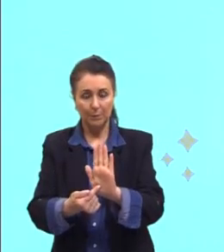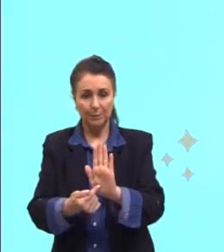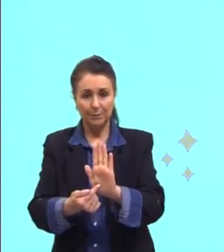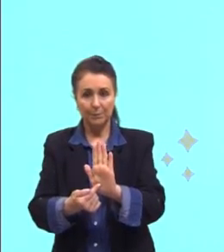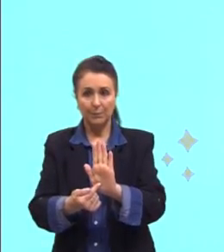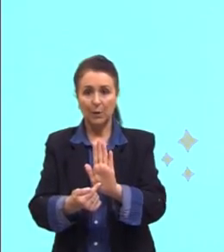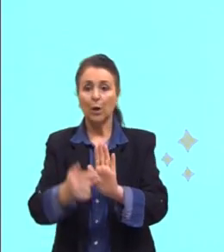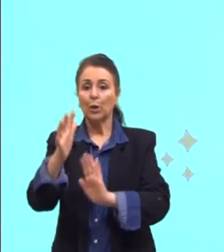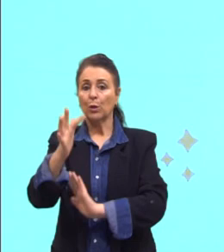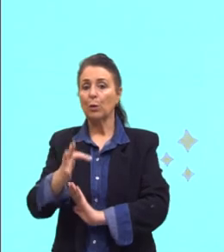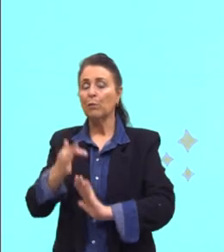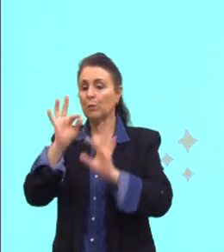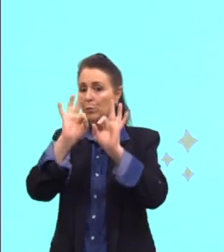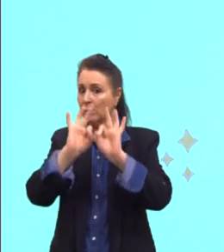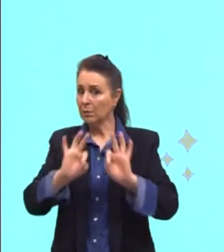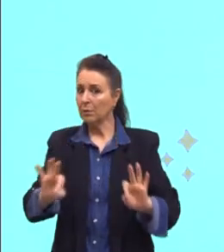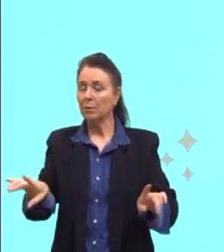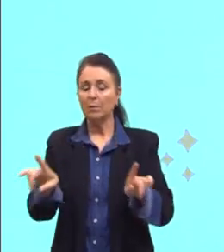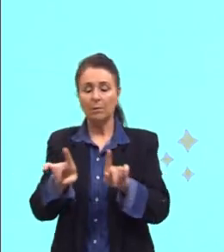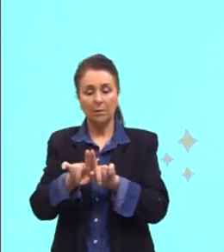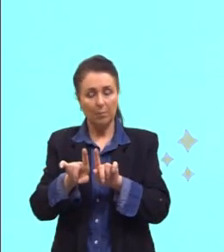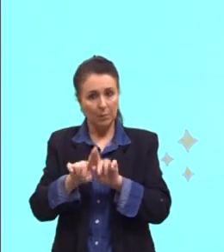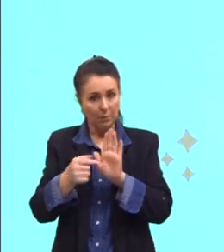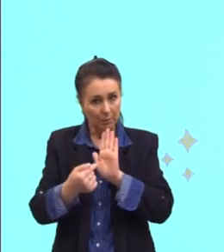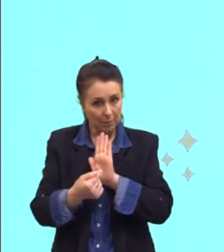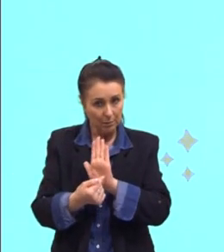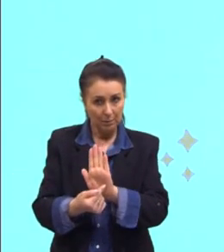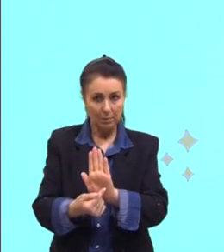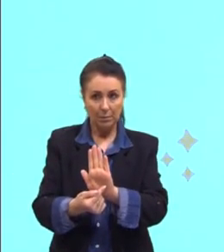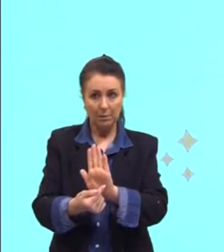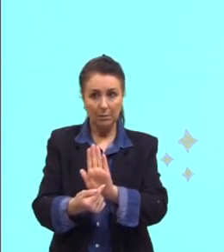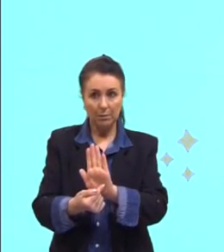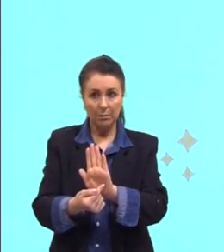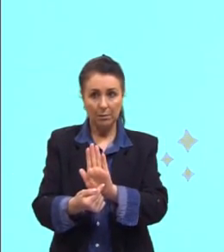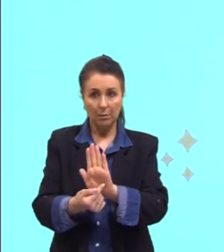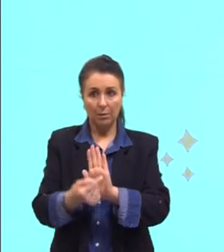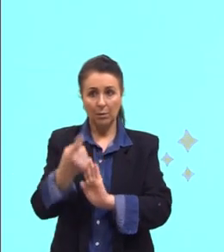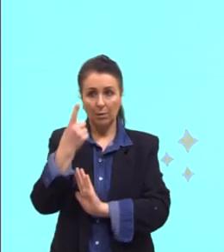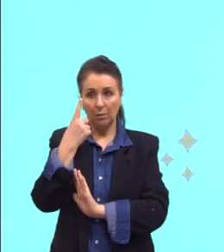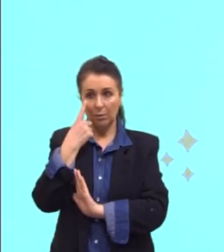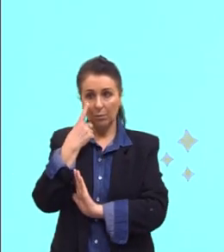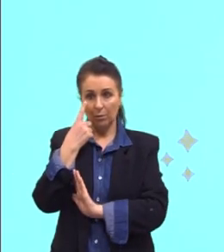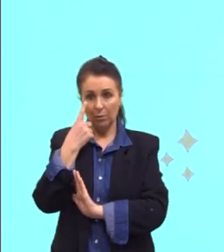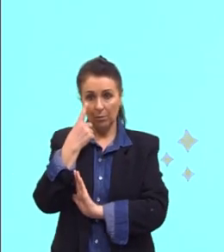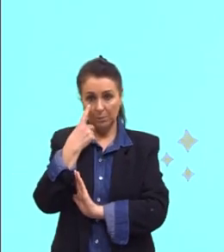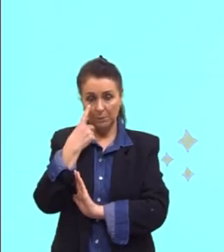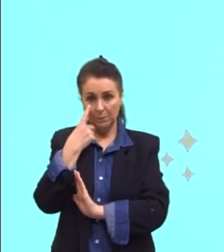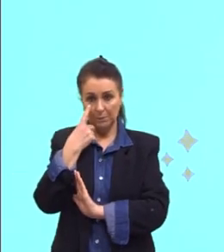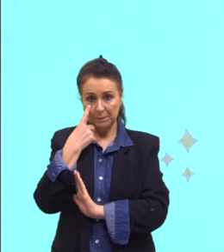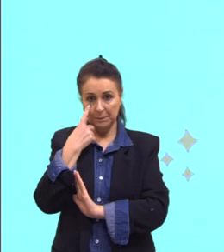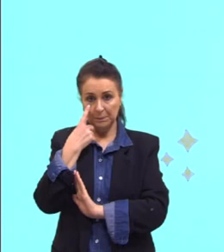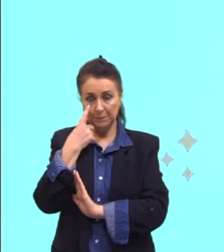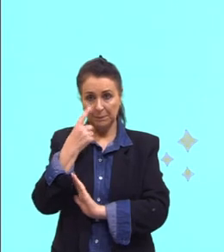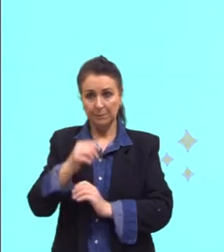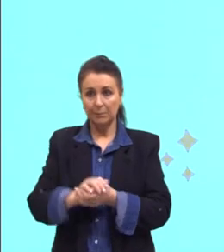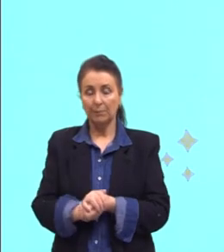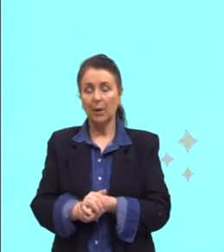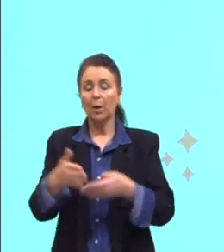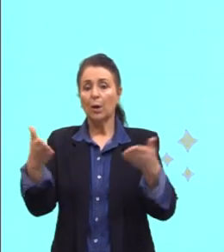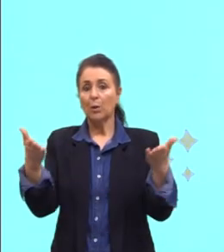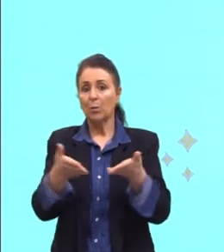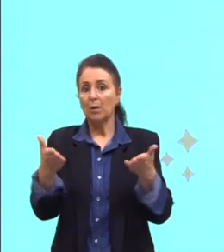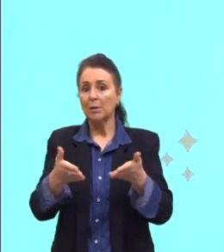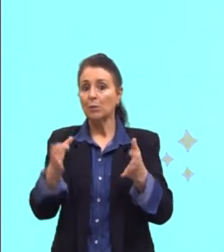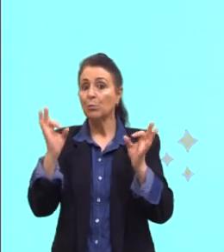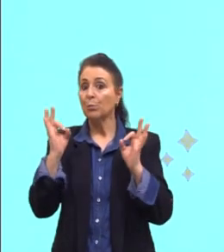No futuro simples, ele aparece ali de novo. ou to be going to, ou will. No presente